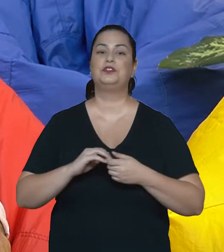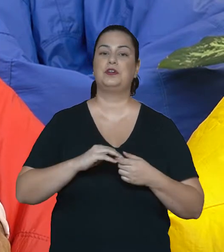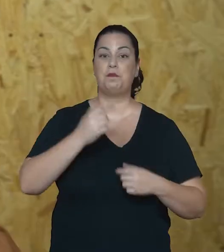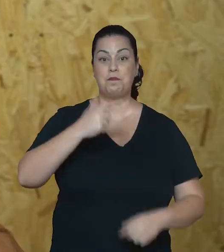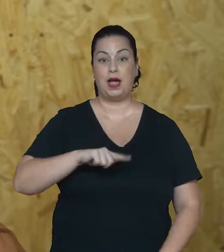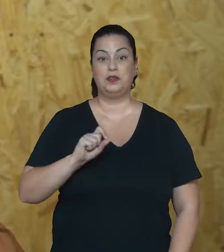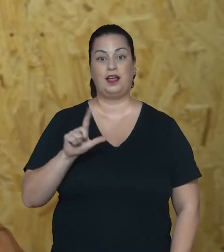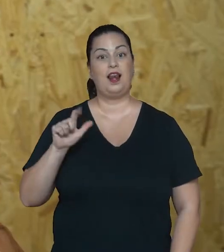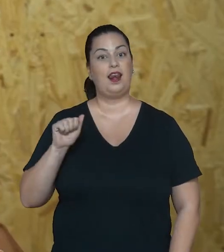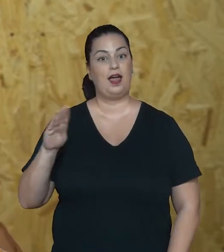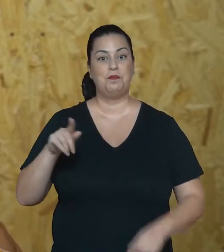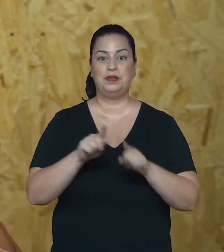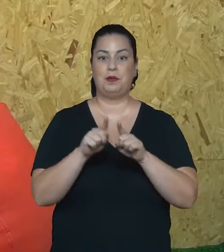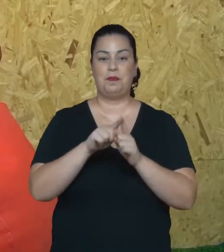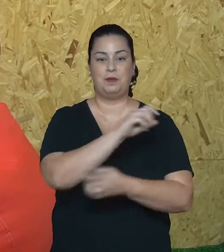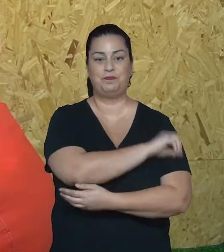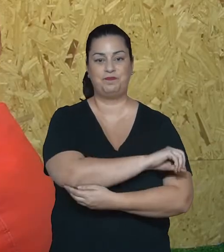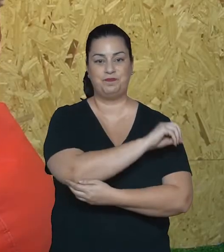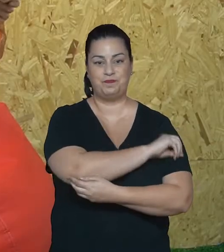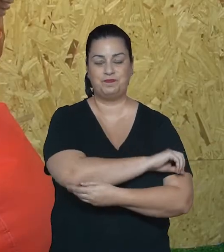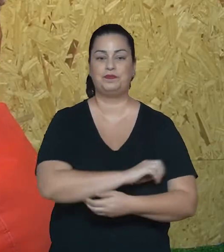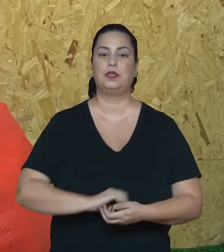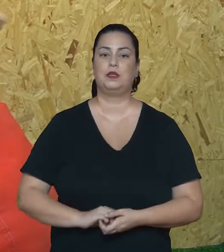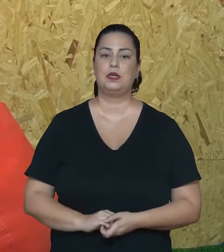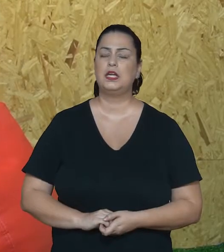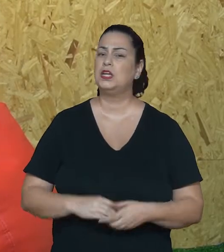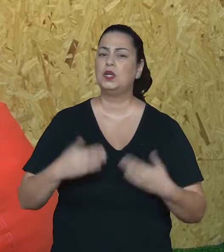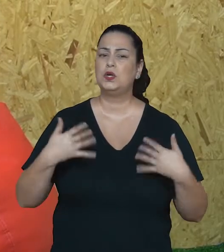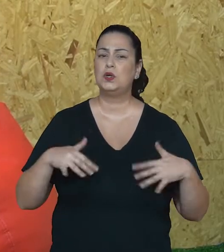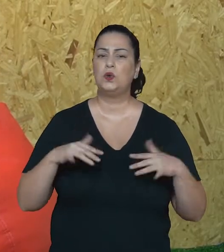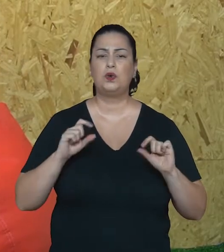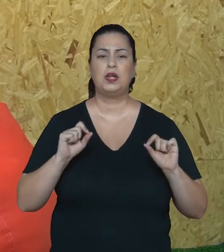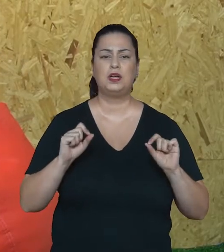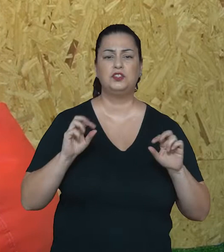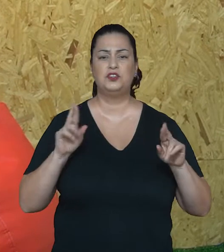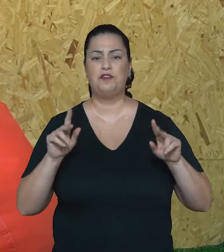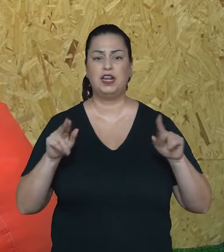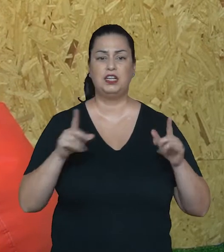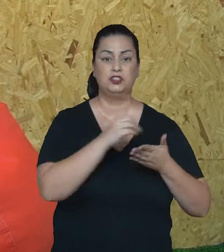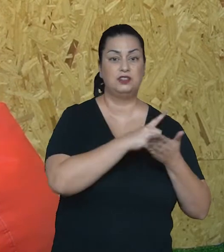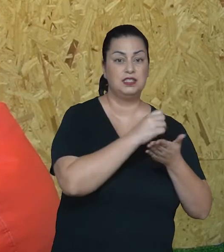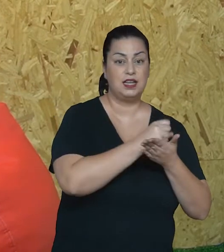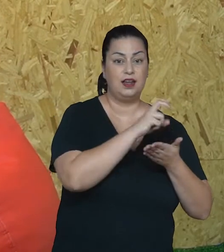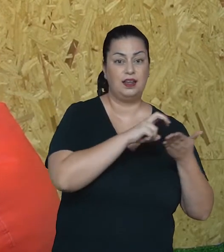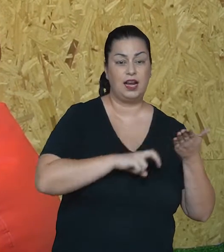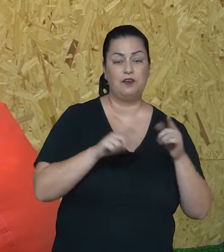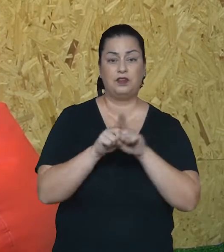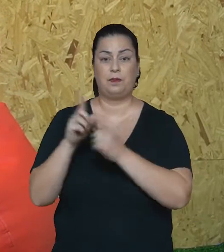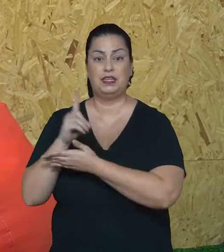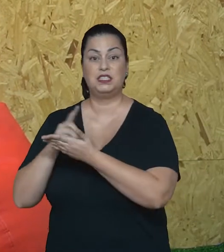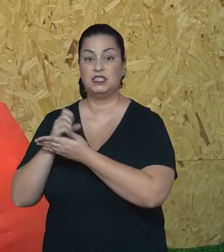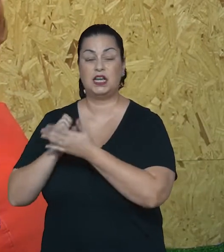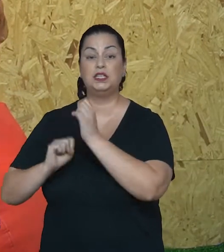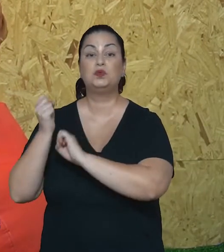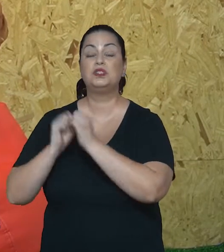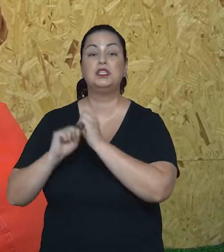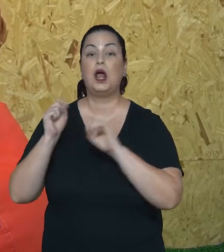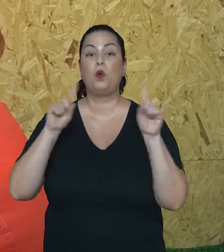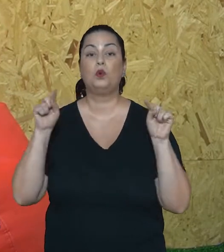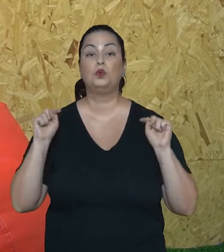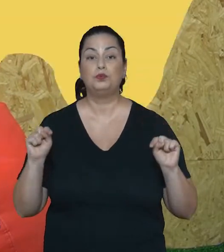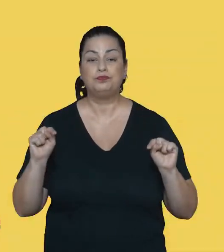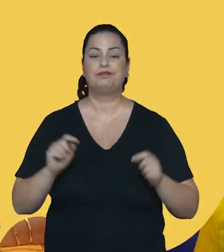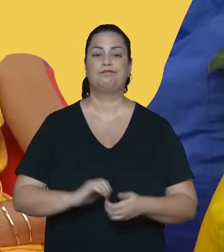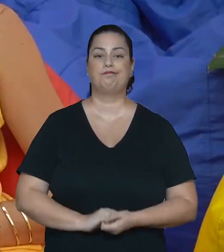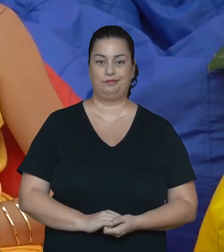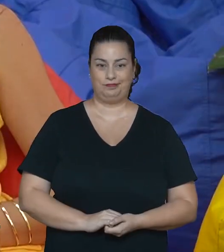oficinas. E a diferença entre o design gráfico e o design industrial? Qual que é?